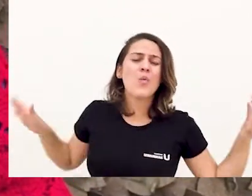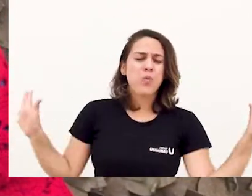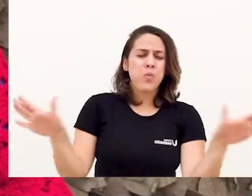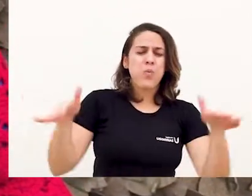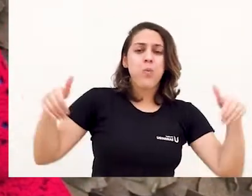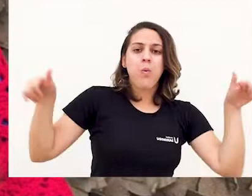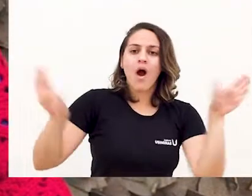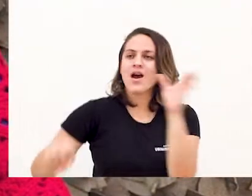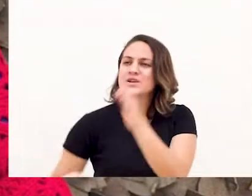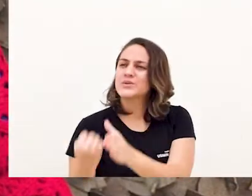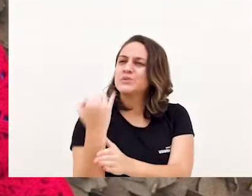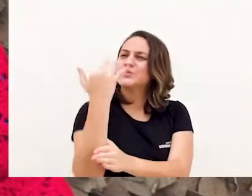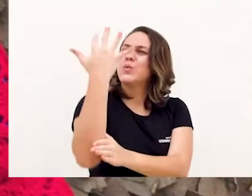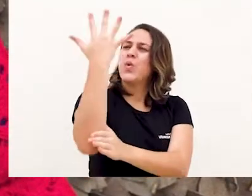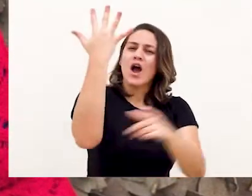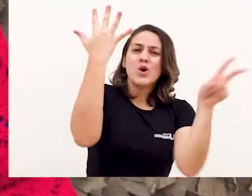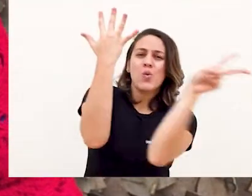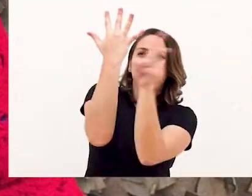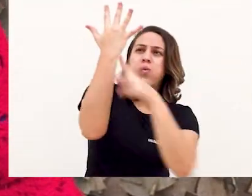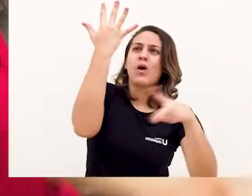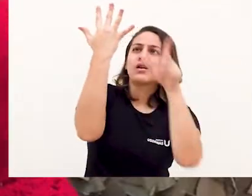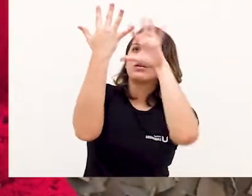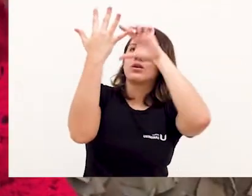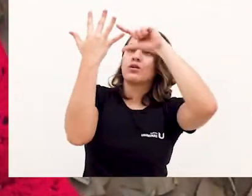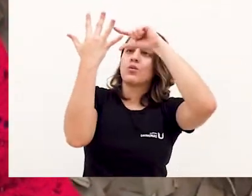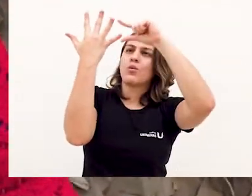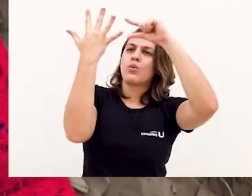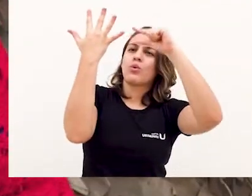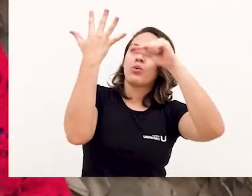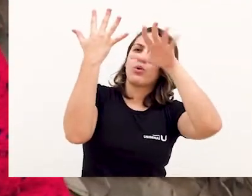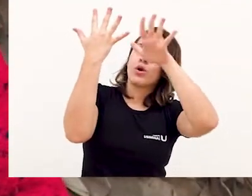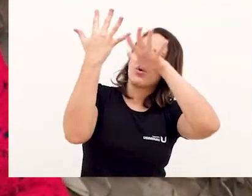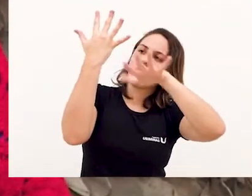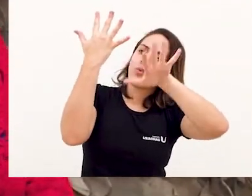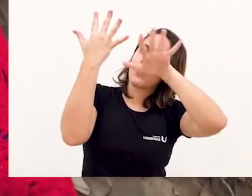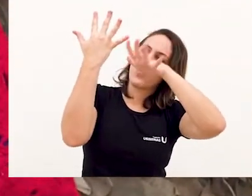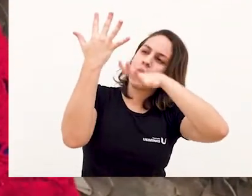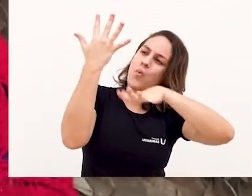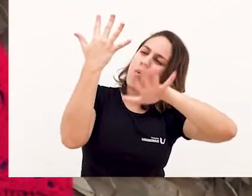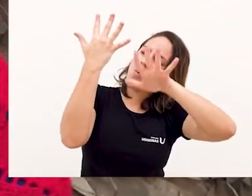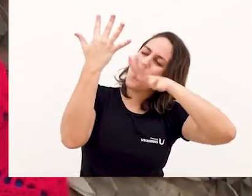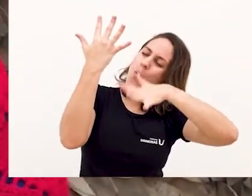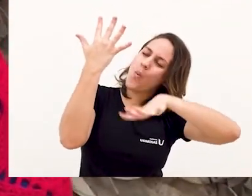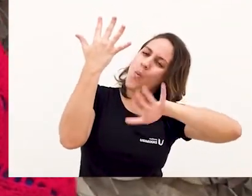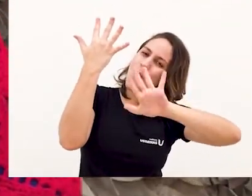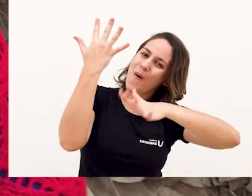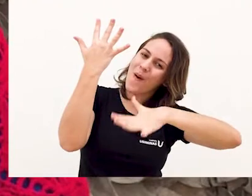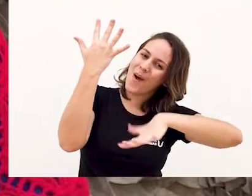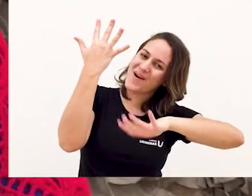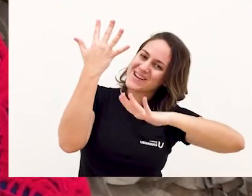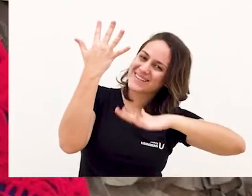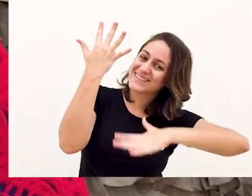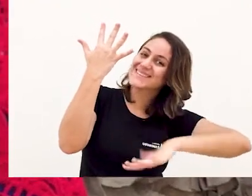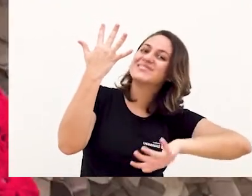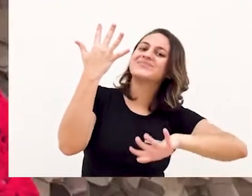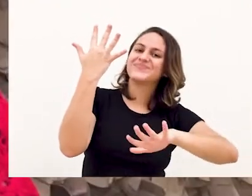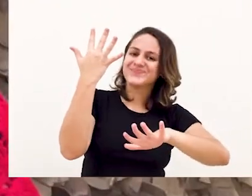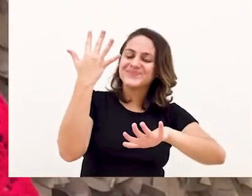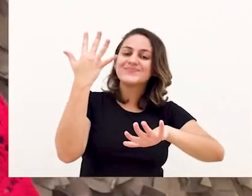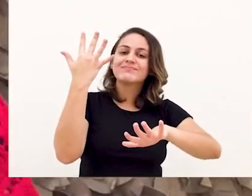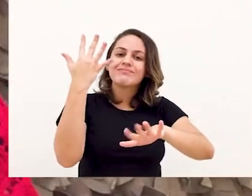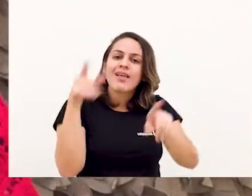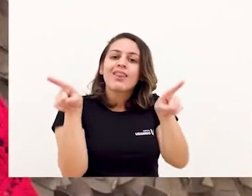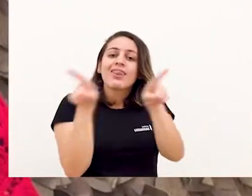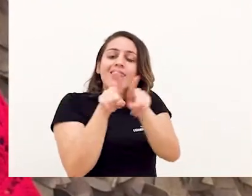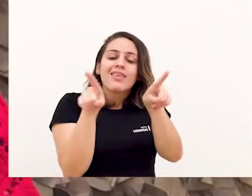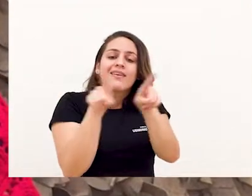bastava bater uma brisazinha e lá se iam elas fazendo muita bagunça. E